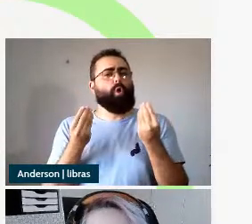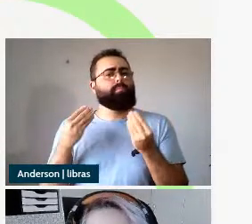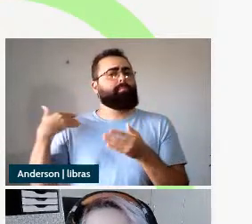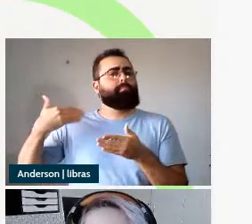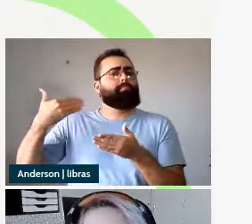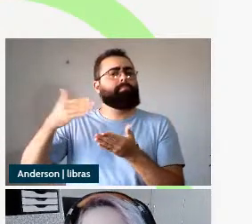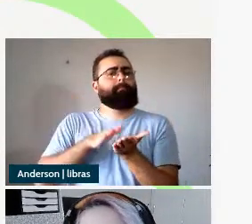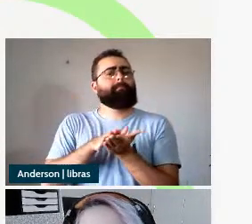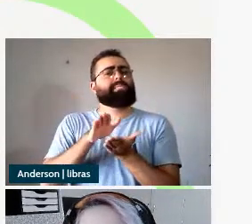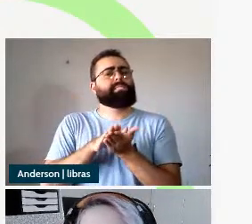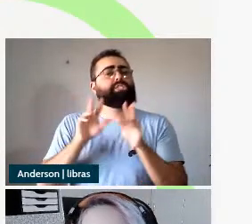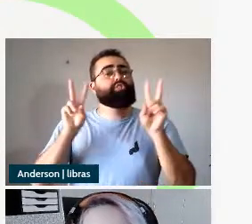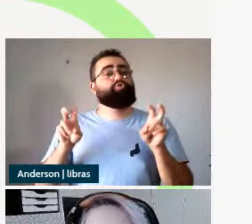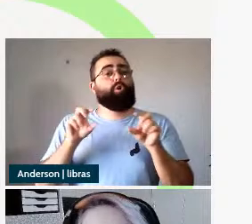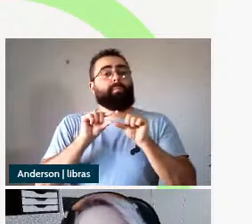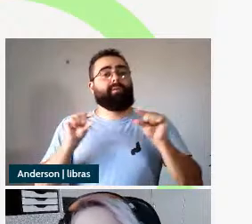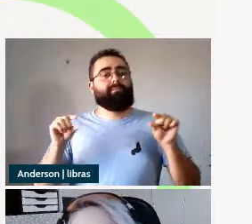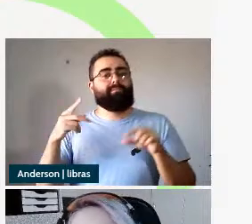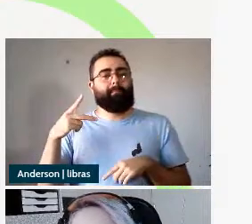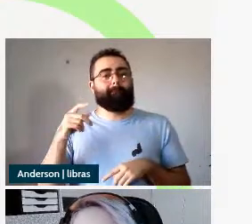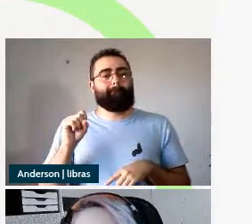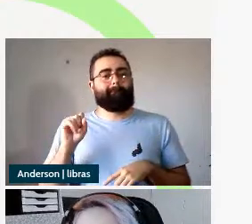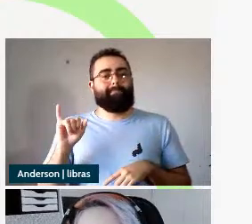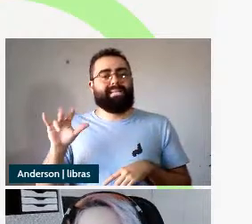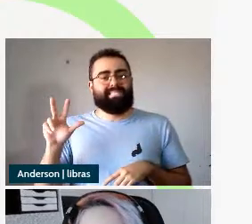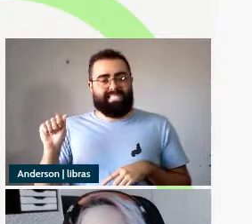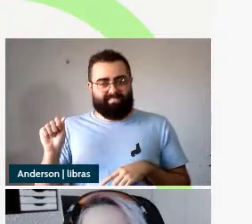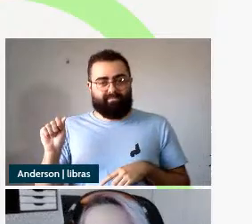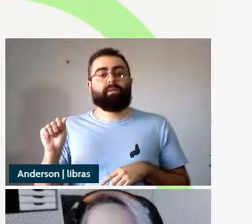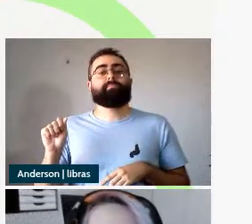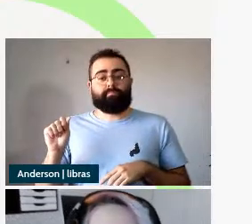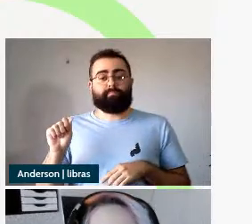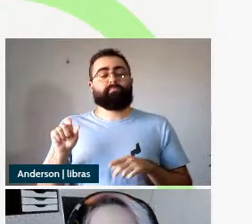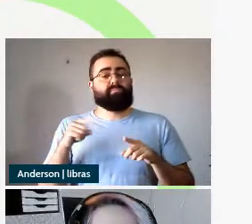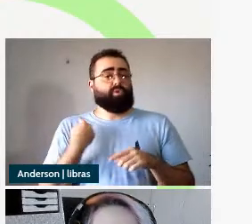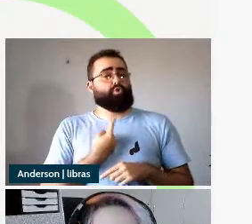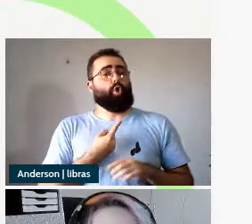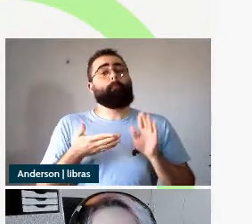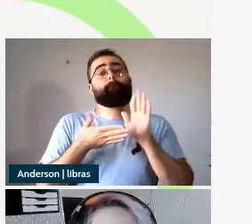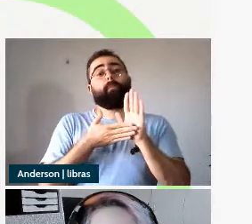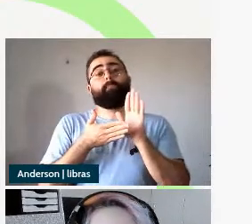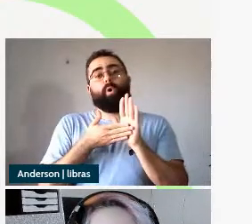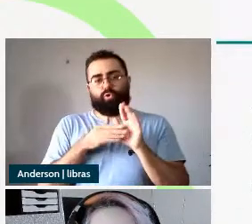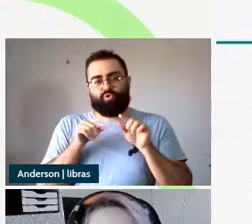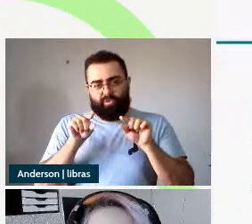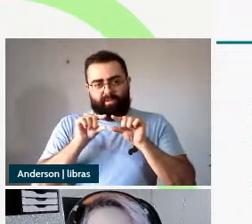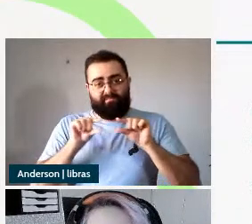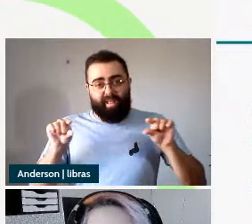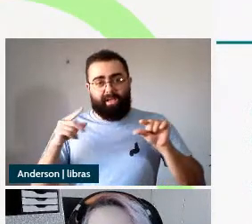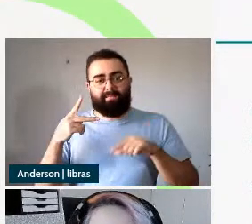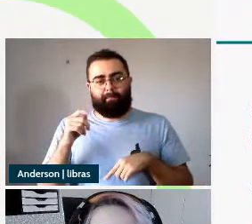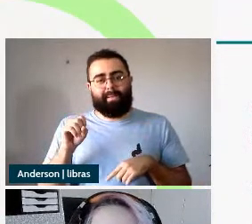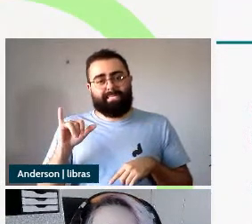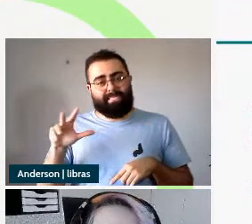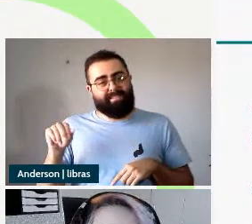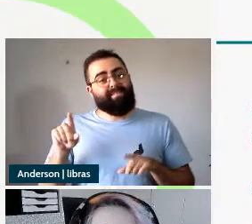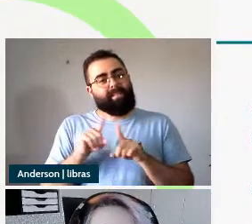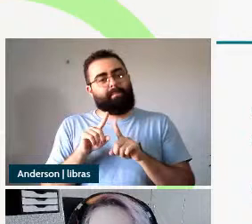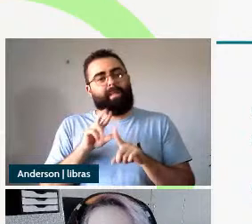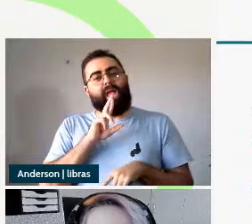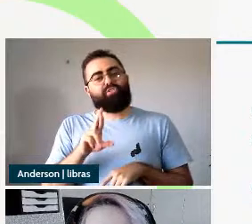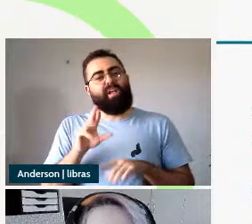resultativas é a nossa proposta para essas estruturas e as considerações finais então